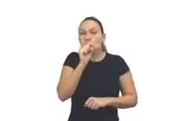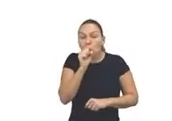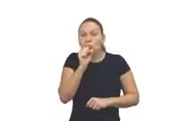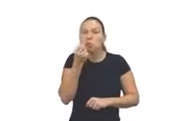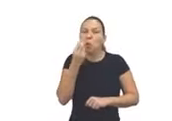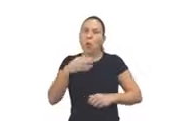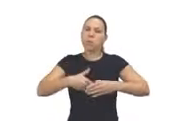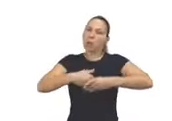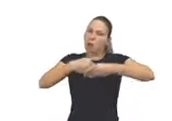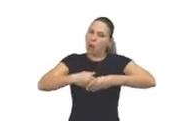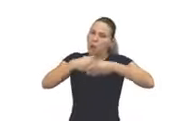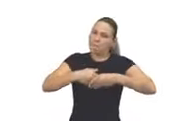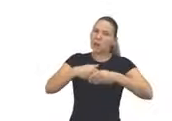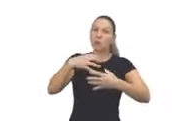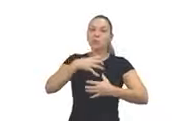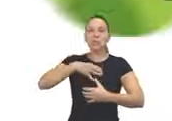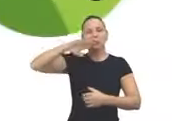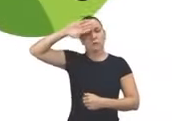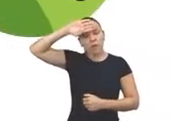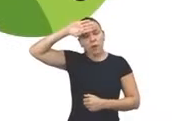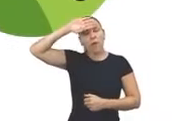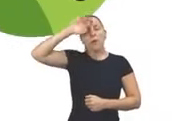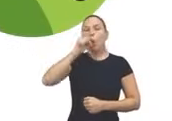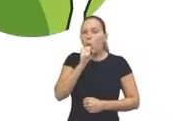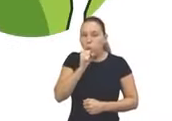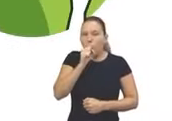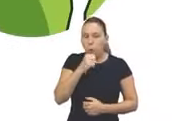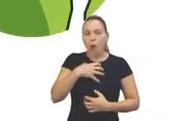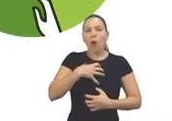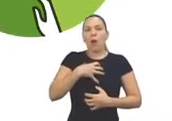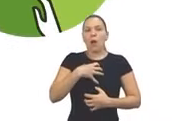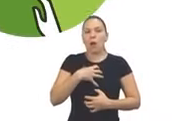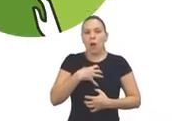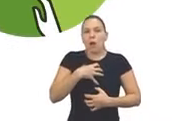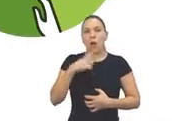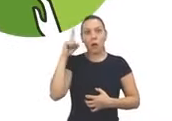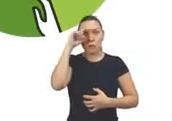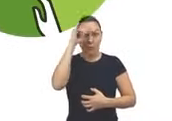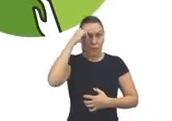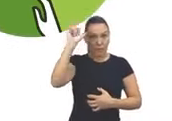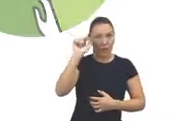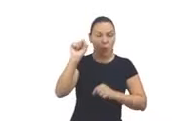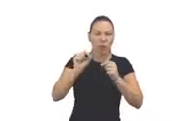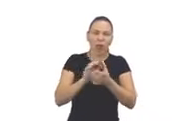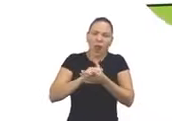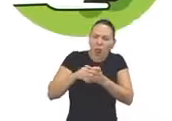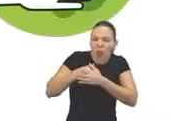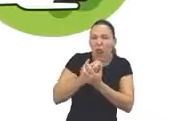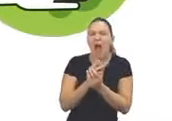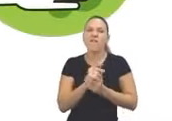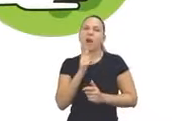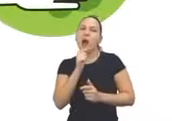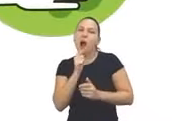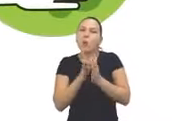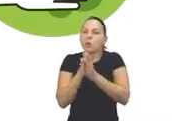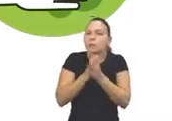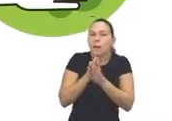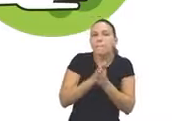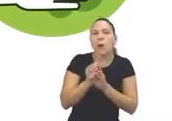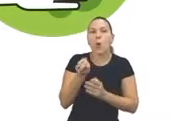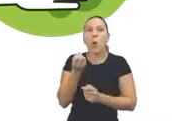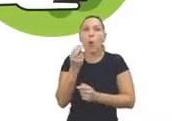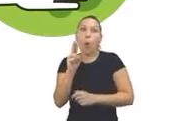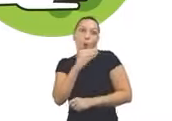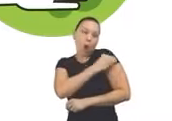espirro, tosse ou aperto de mãos. Os sintomas são febre, tosse ou dificuldade de respirar. Para se prevenir, lave bem as mãos com